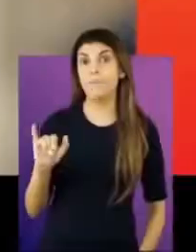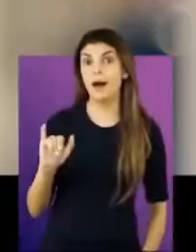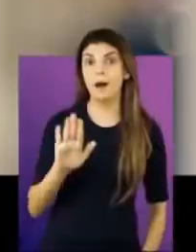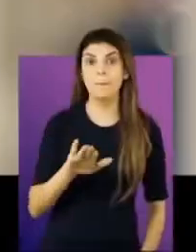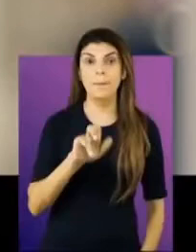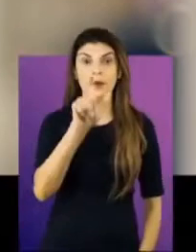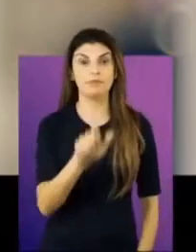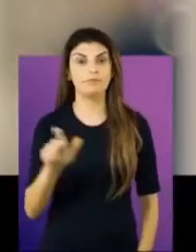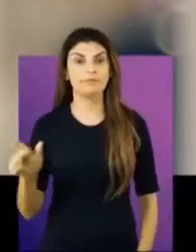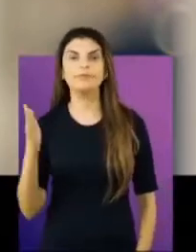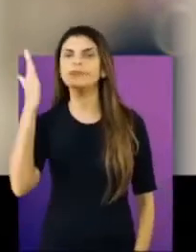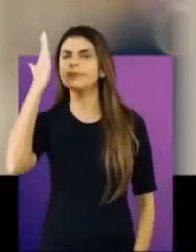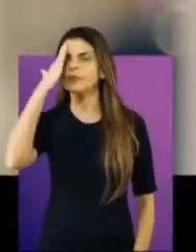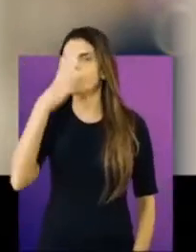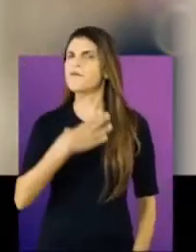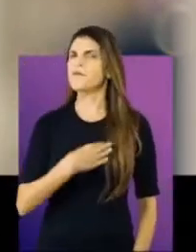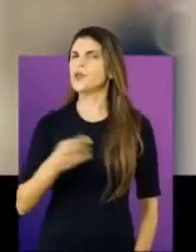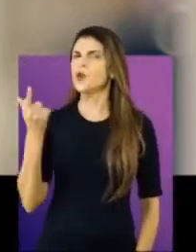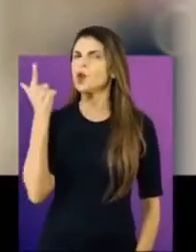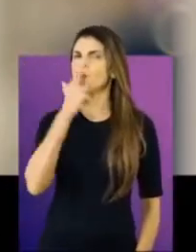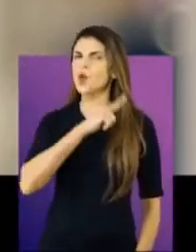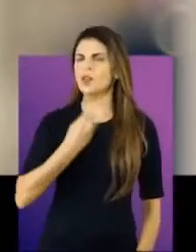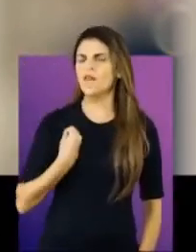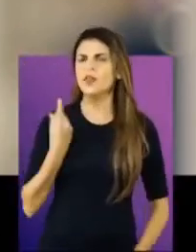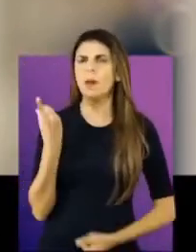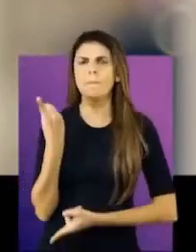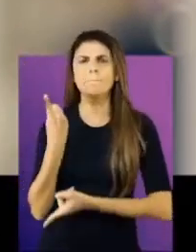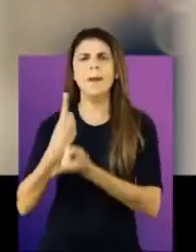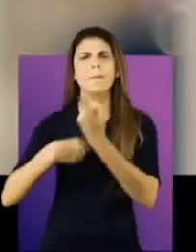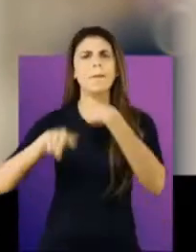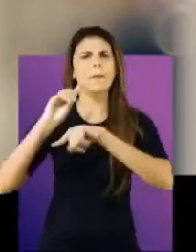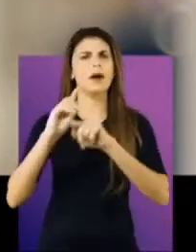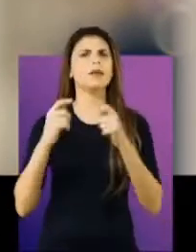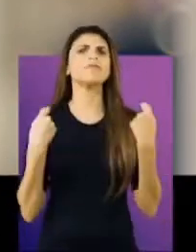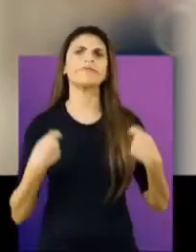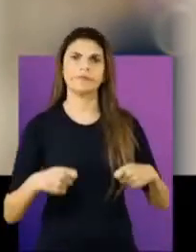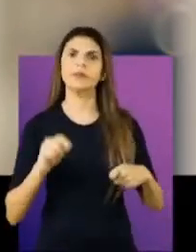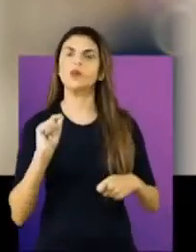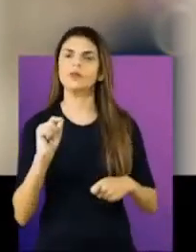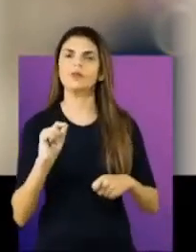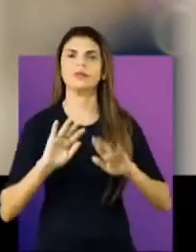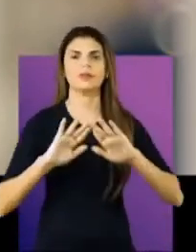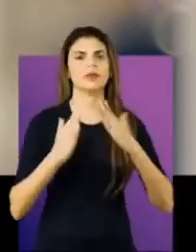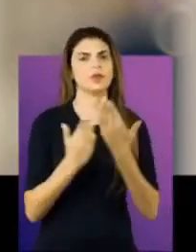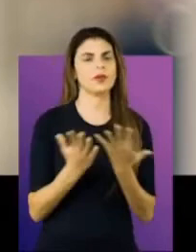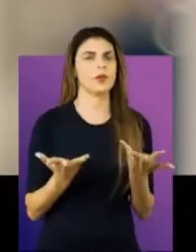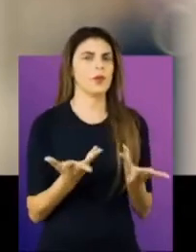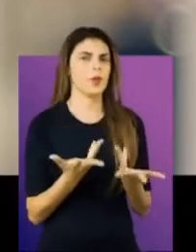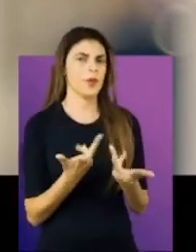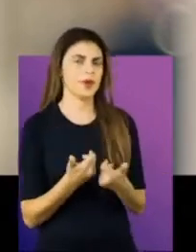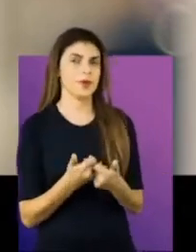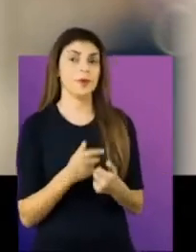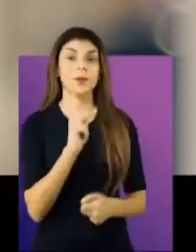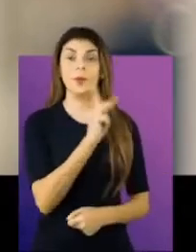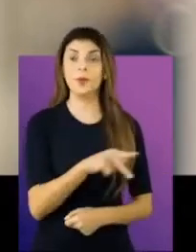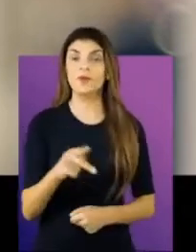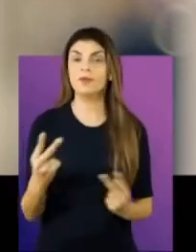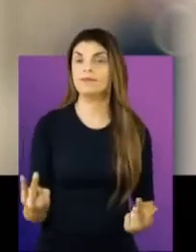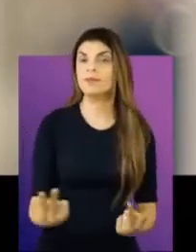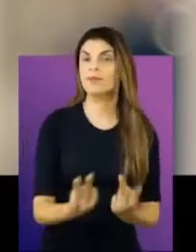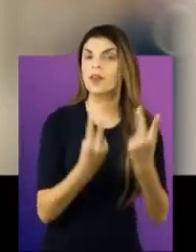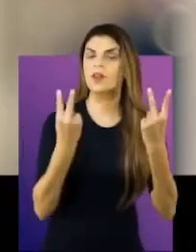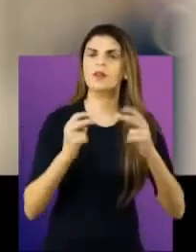Qualquer pai e mãe sabem que para um filho crescer na vida, tem que ter escola de qualidade, com um professor